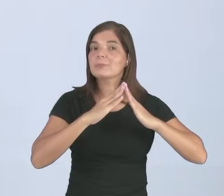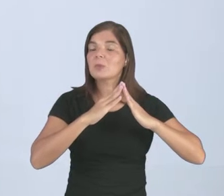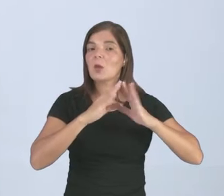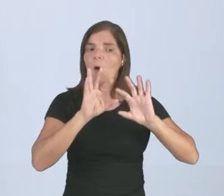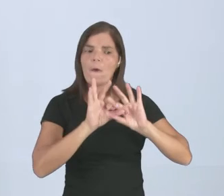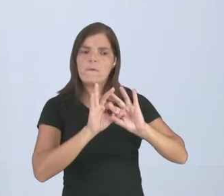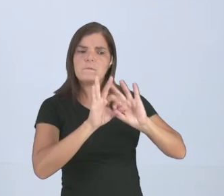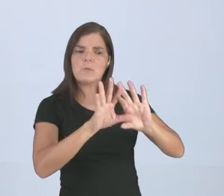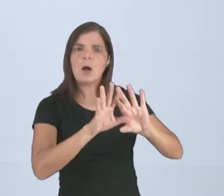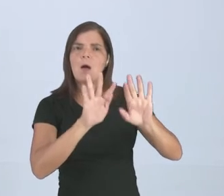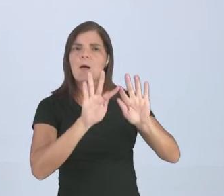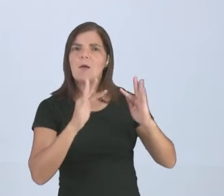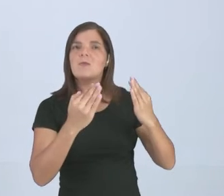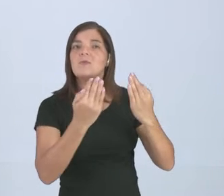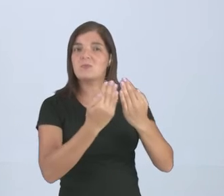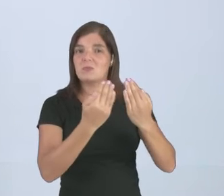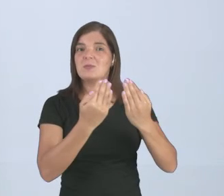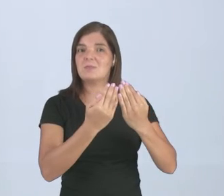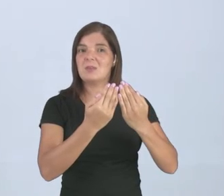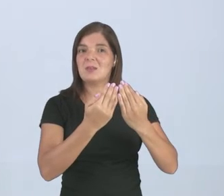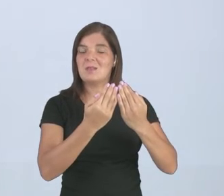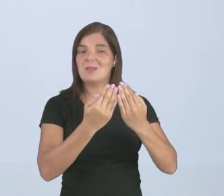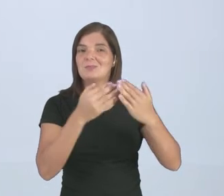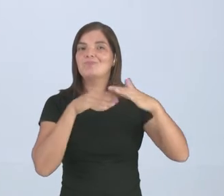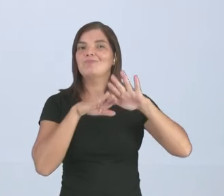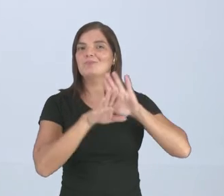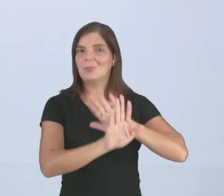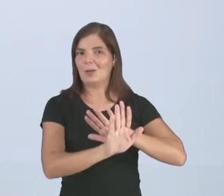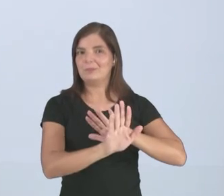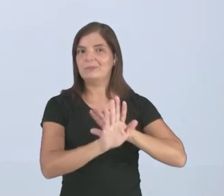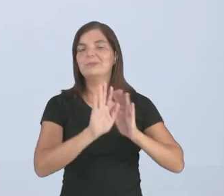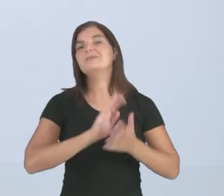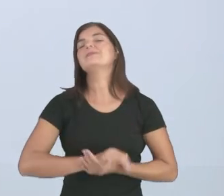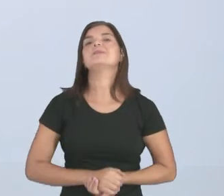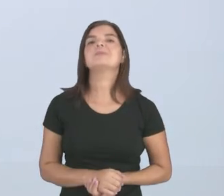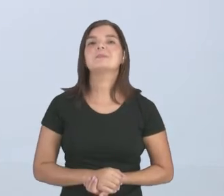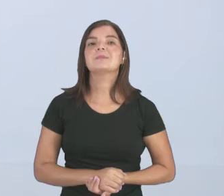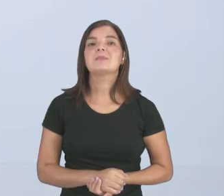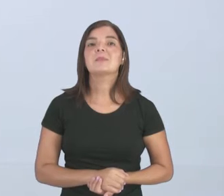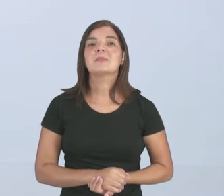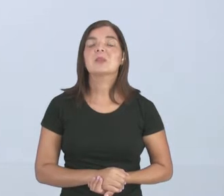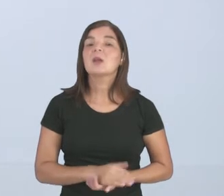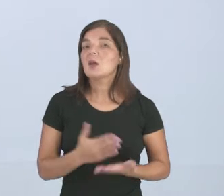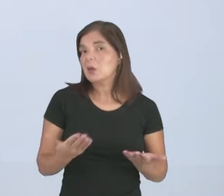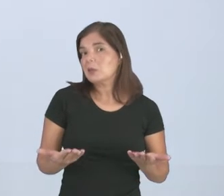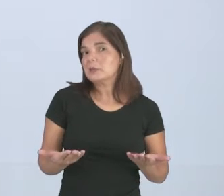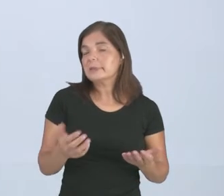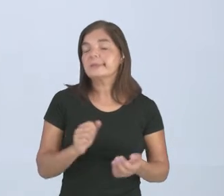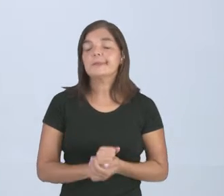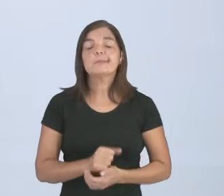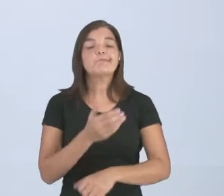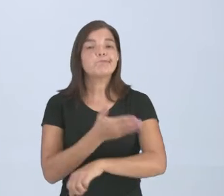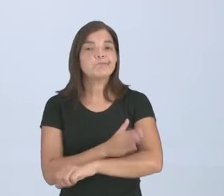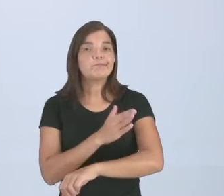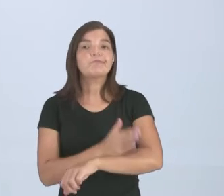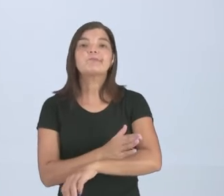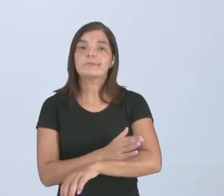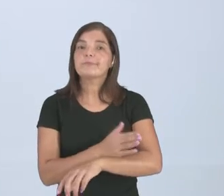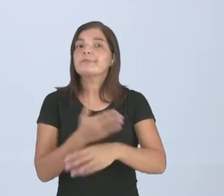famílias deixam a tutela do idoso, certo, gente? Gente, este ato é mais comumente praticado